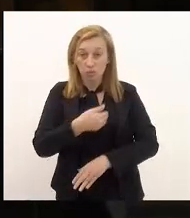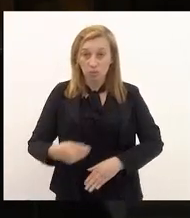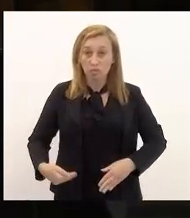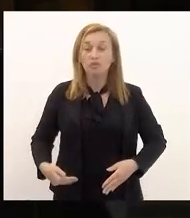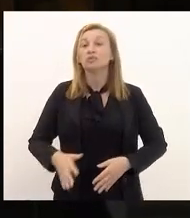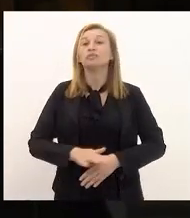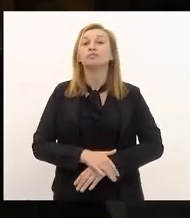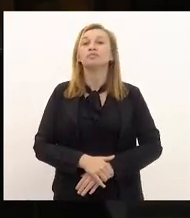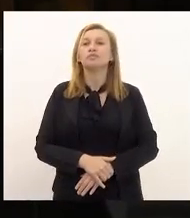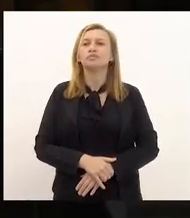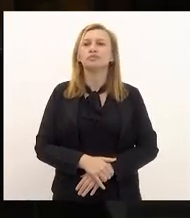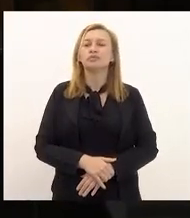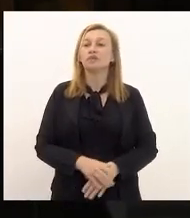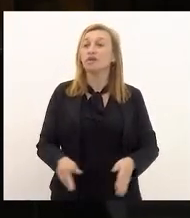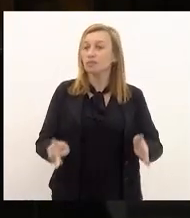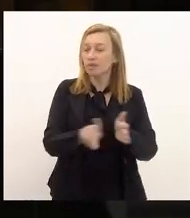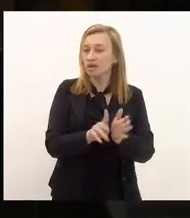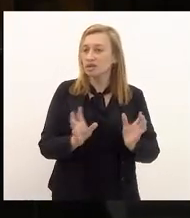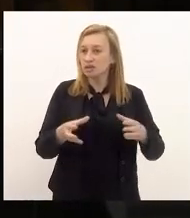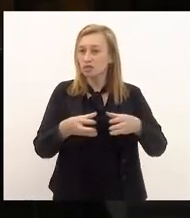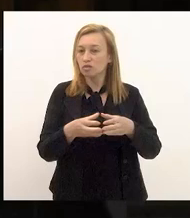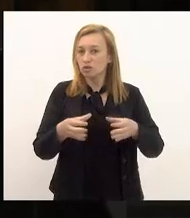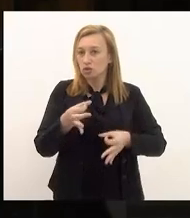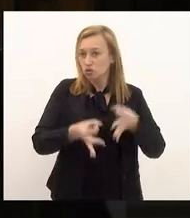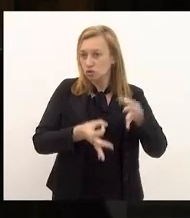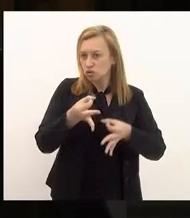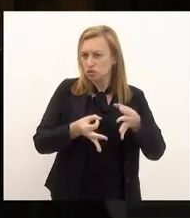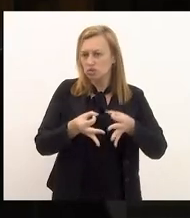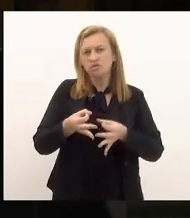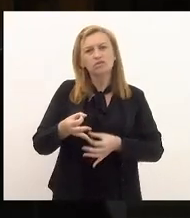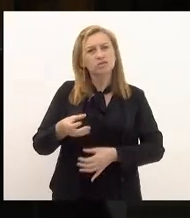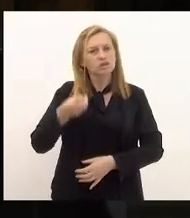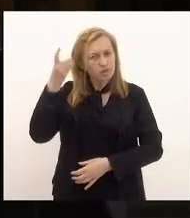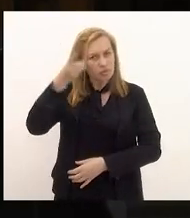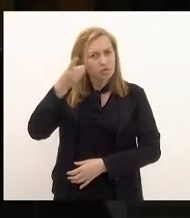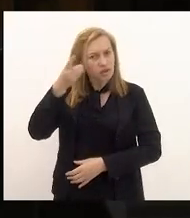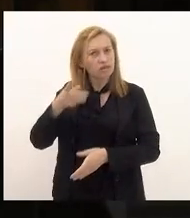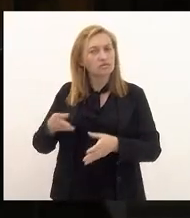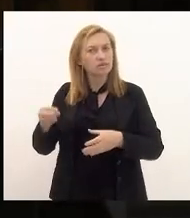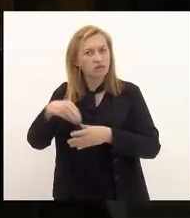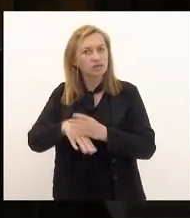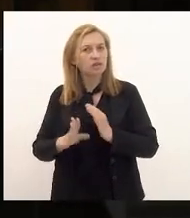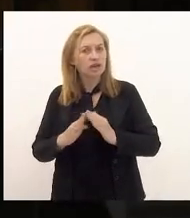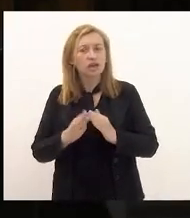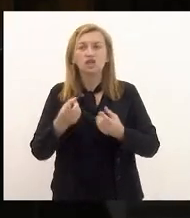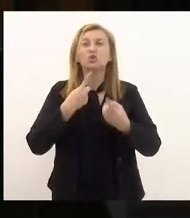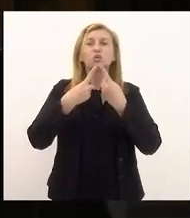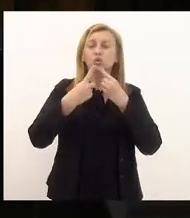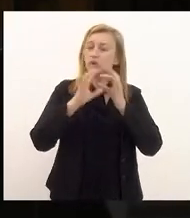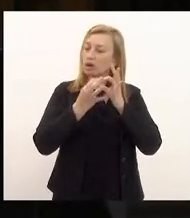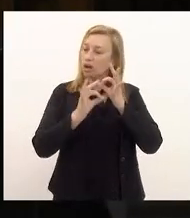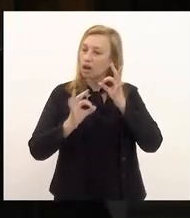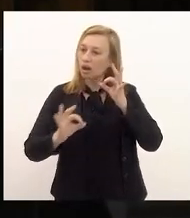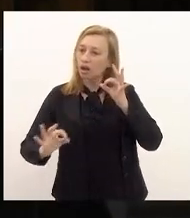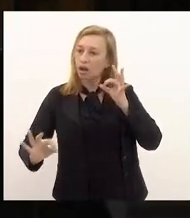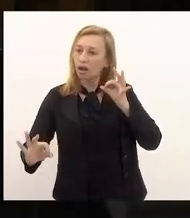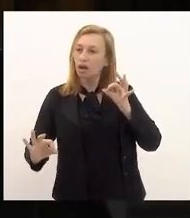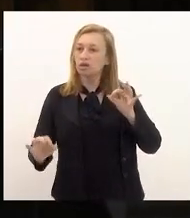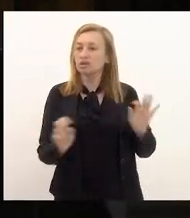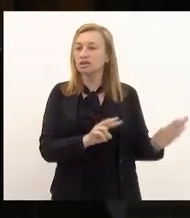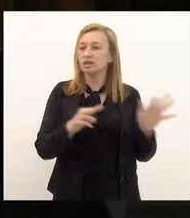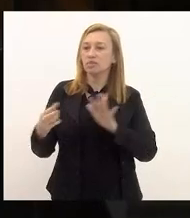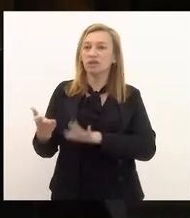de membro da comissão de constituição e justiça de parlamentar nessa casa a gente está discutindo ao longo da semana passada com a